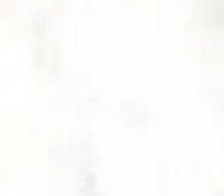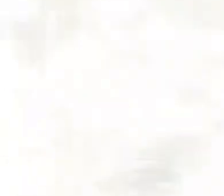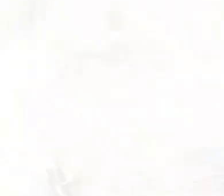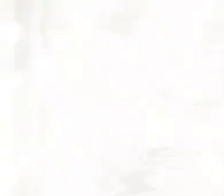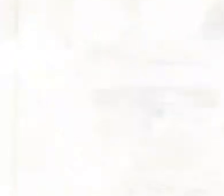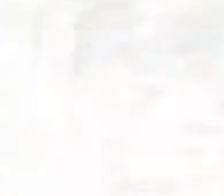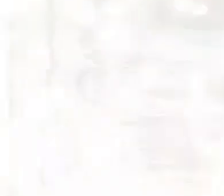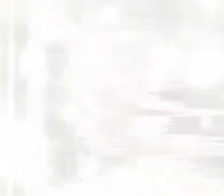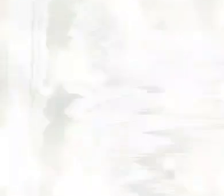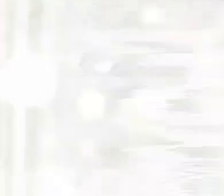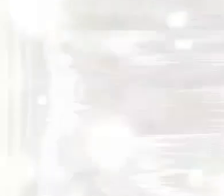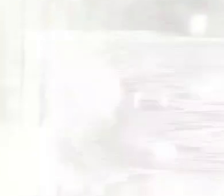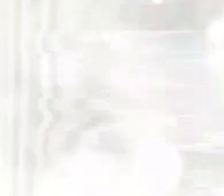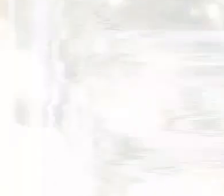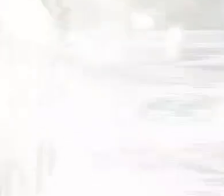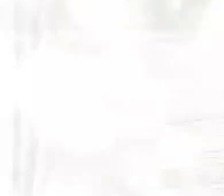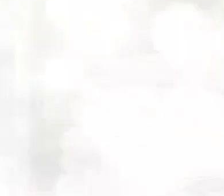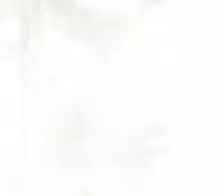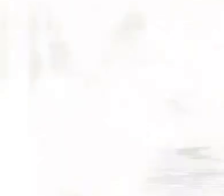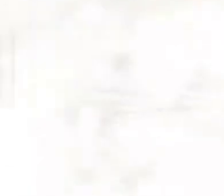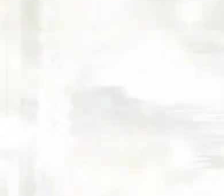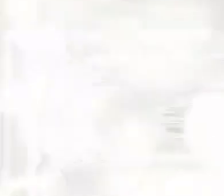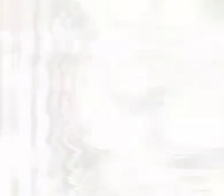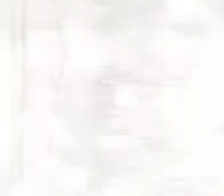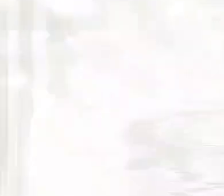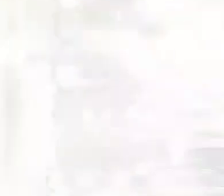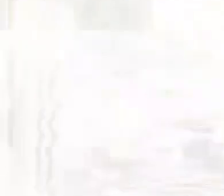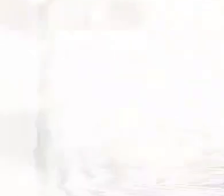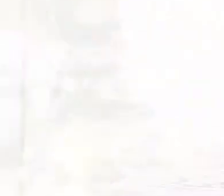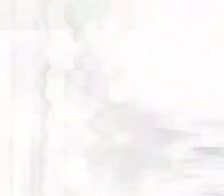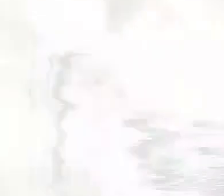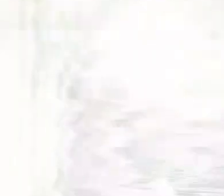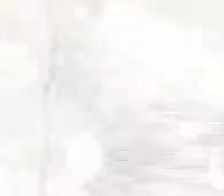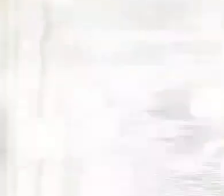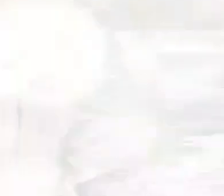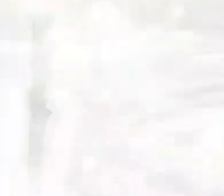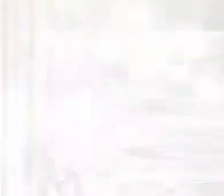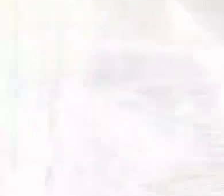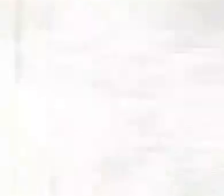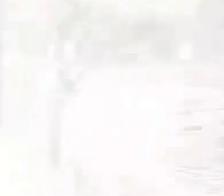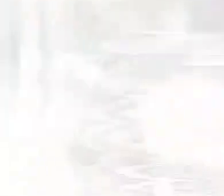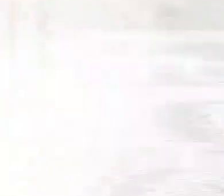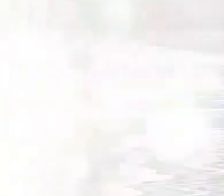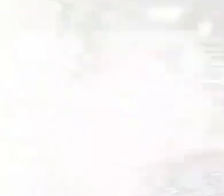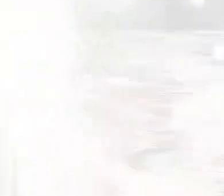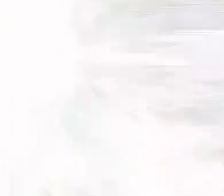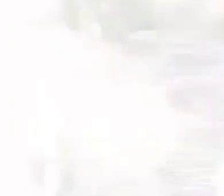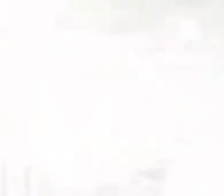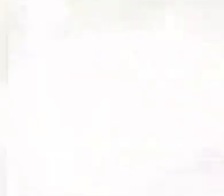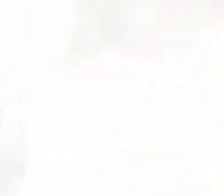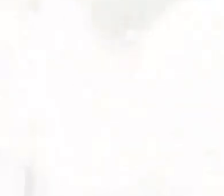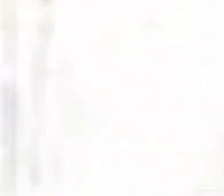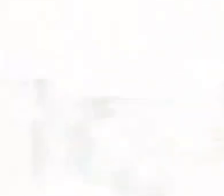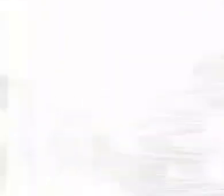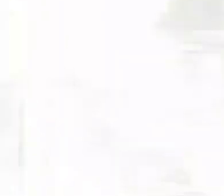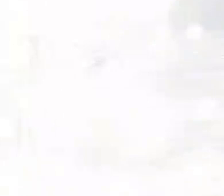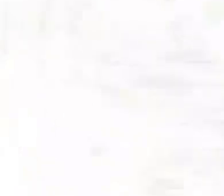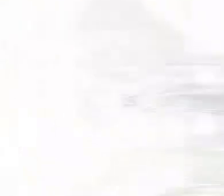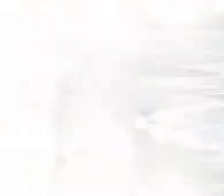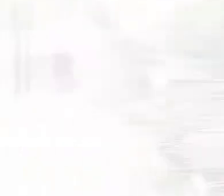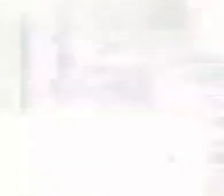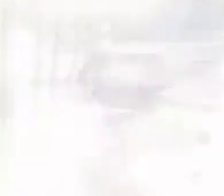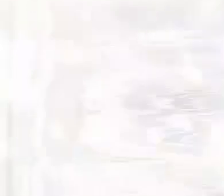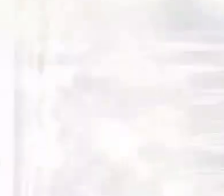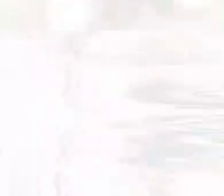É É através da E